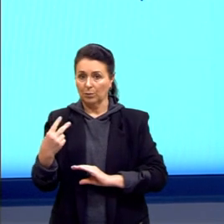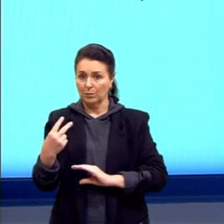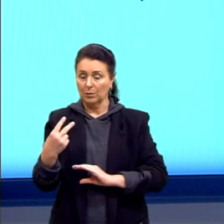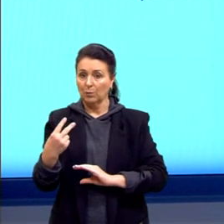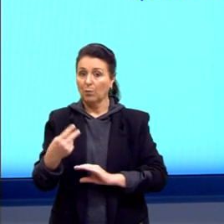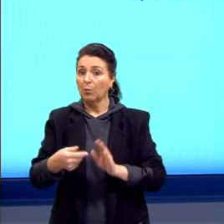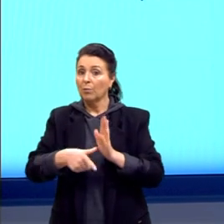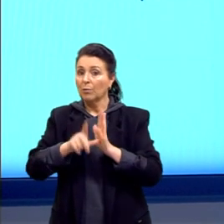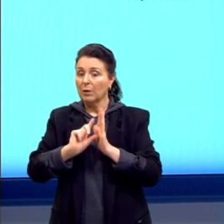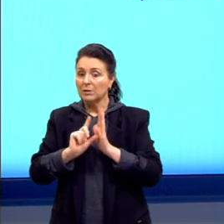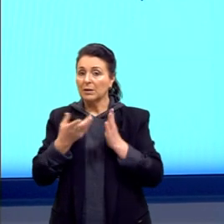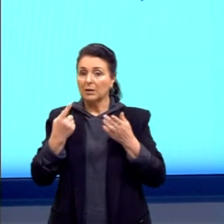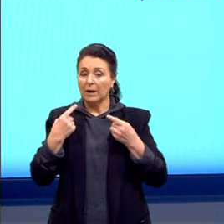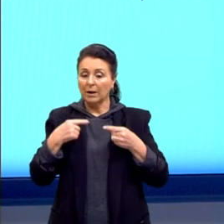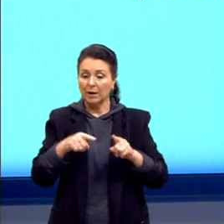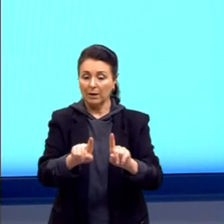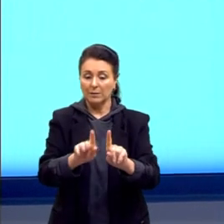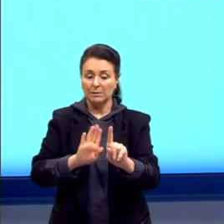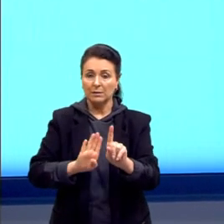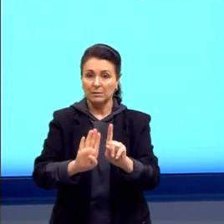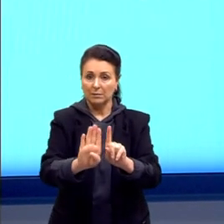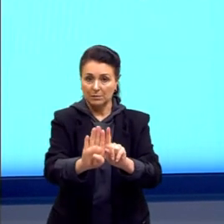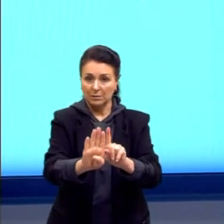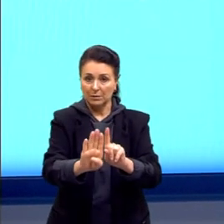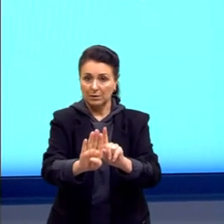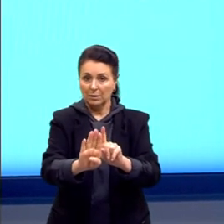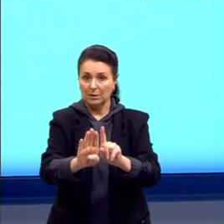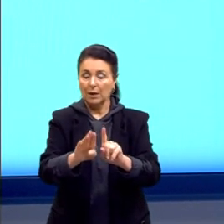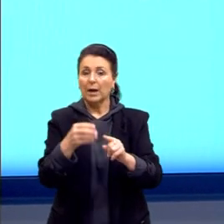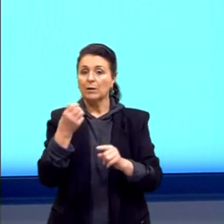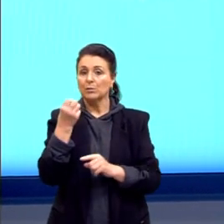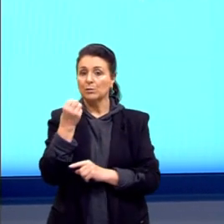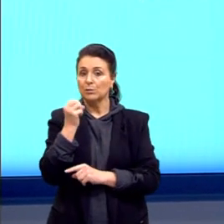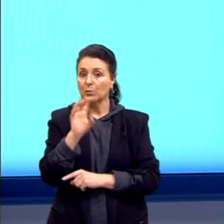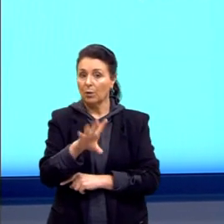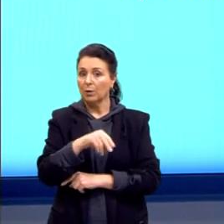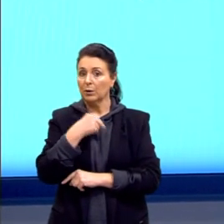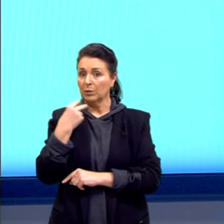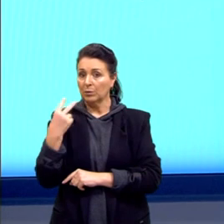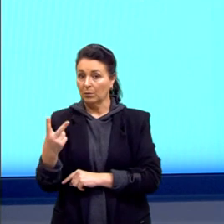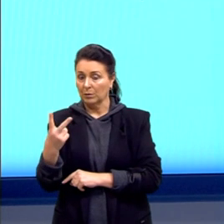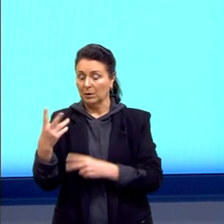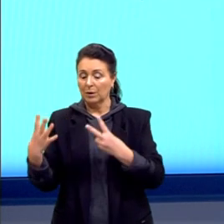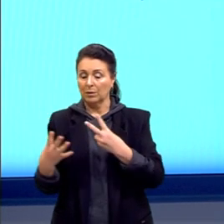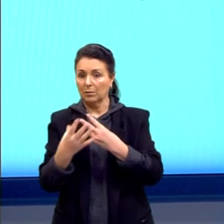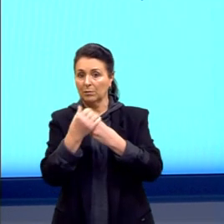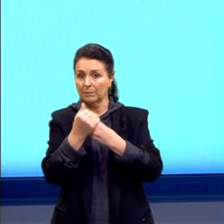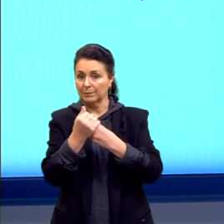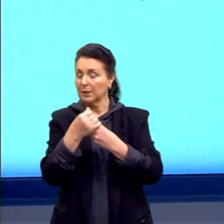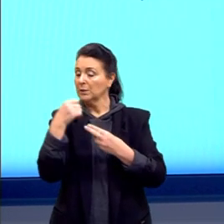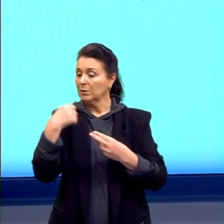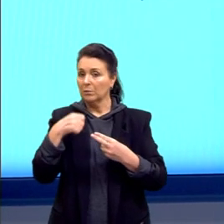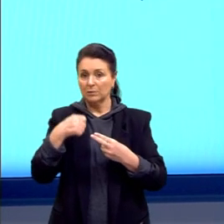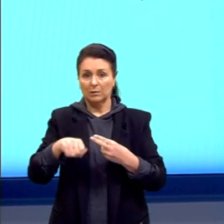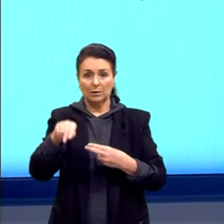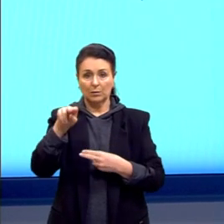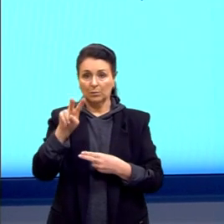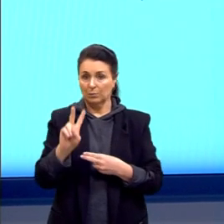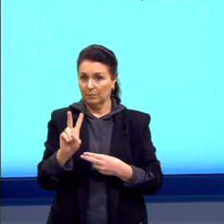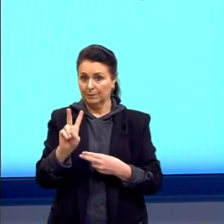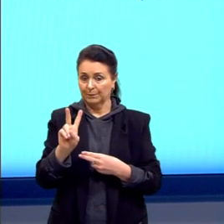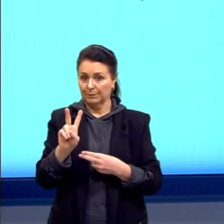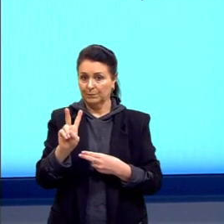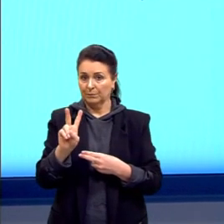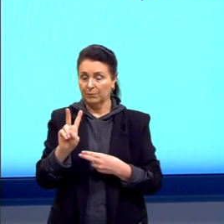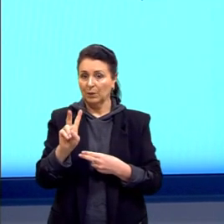recessividade. A recessividade, ela é expressa só em dose dupla. A dominância, ela não precisa de dose dupla.